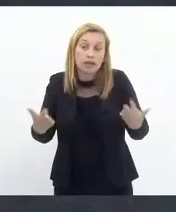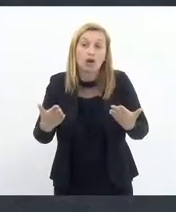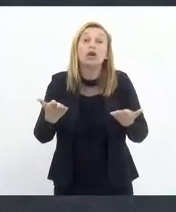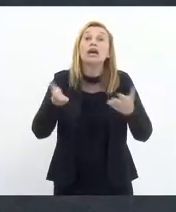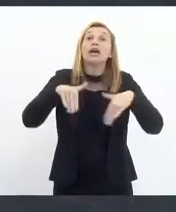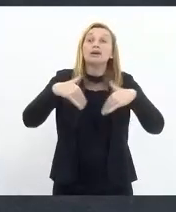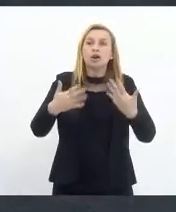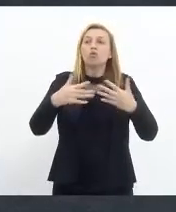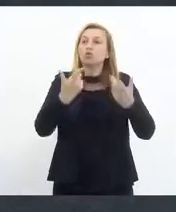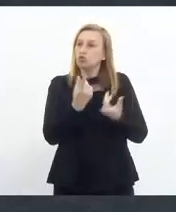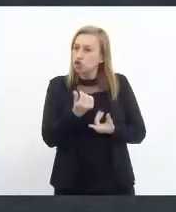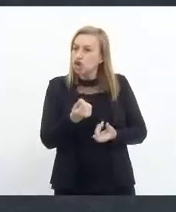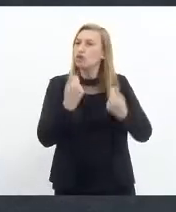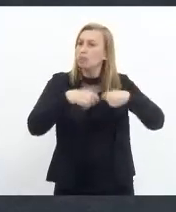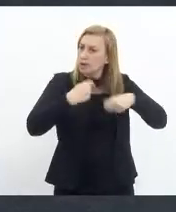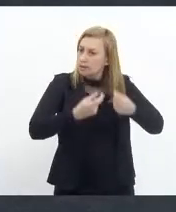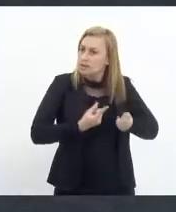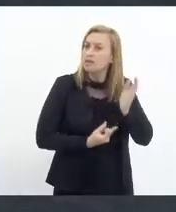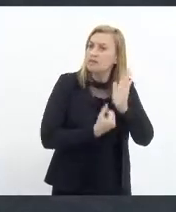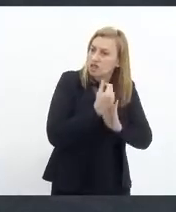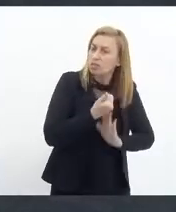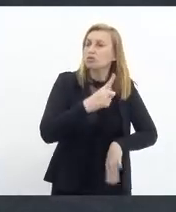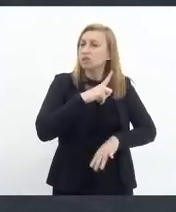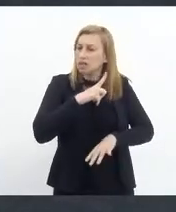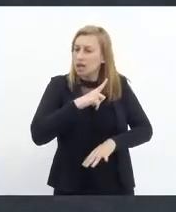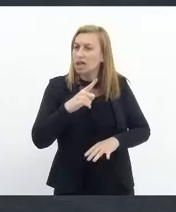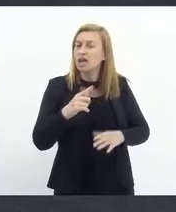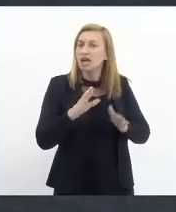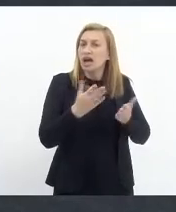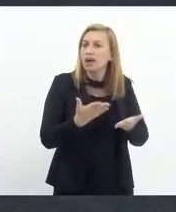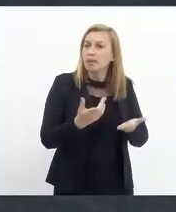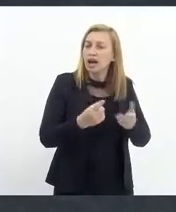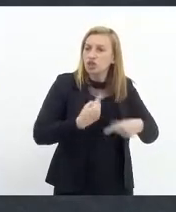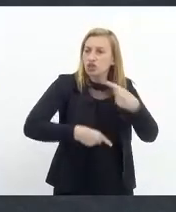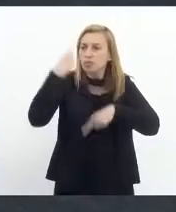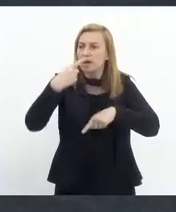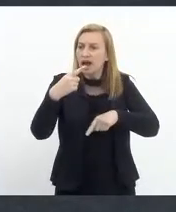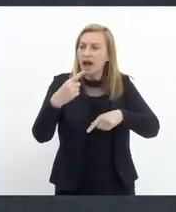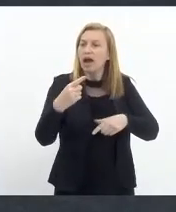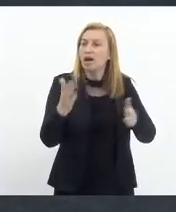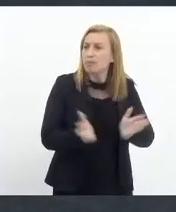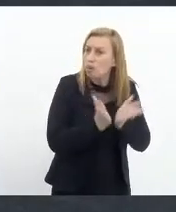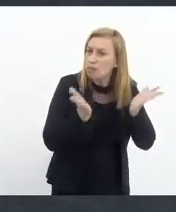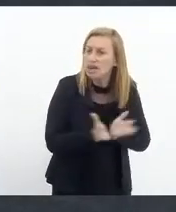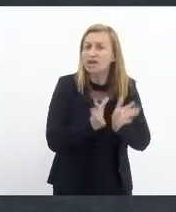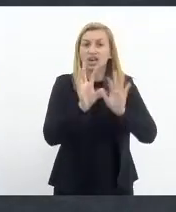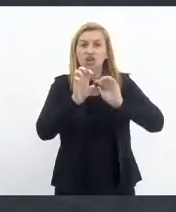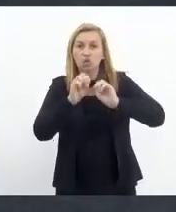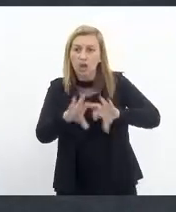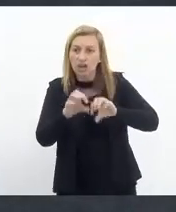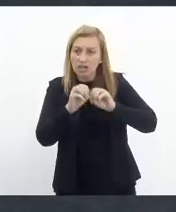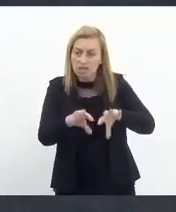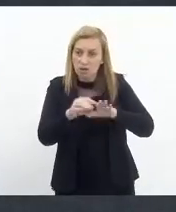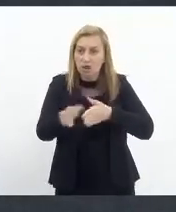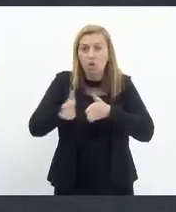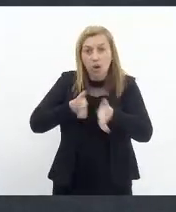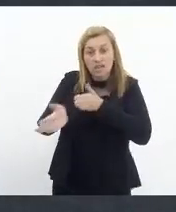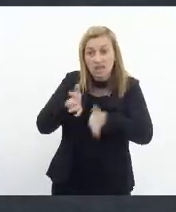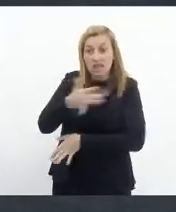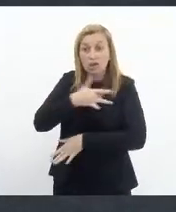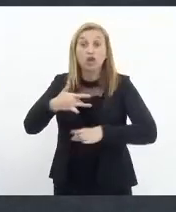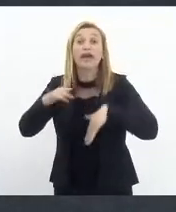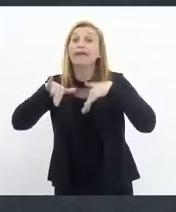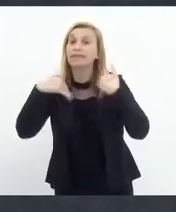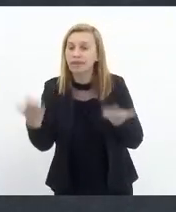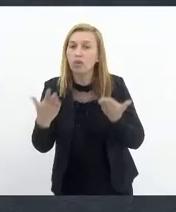empenhados e, em especial, para a superação da miséria, da extrema pobreza, para a educação, para o acesso à saúde. Então,